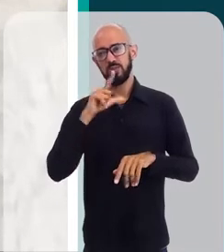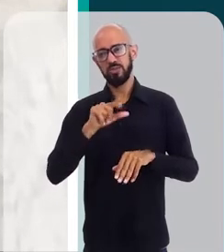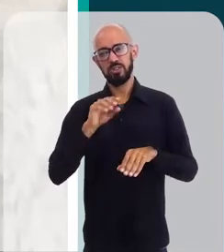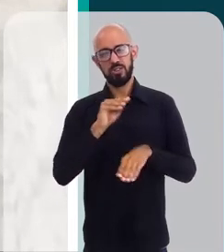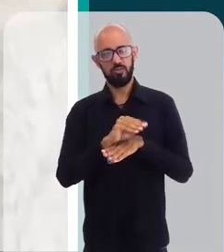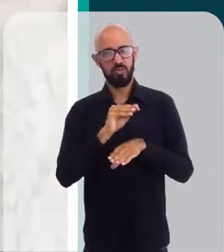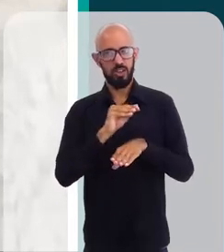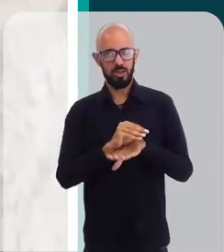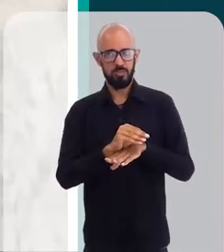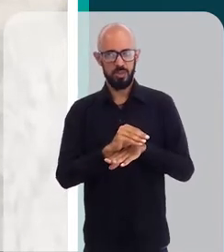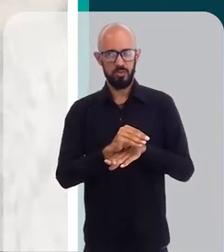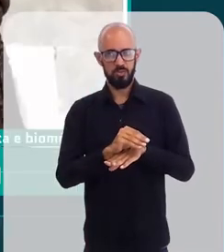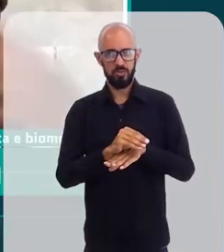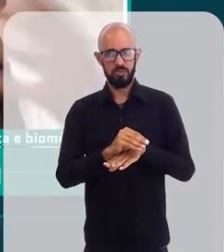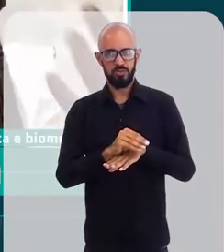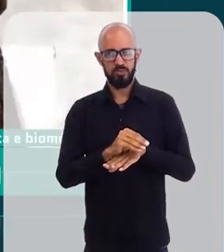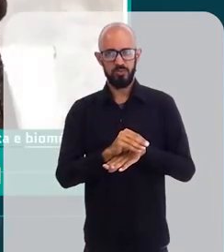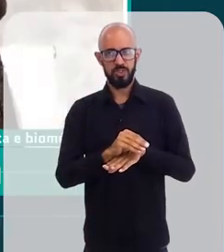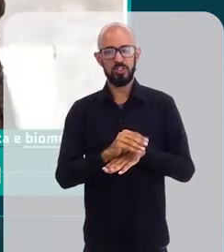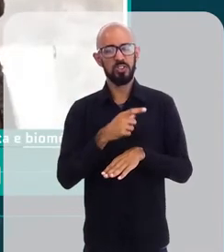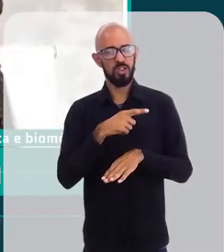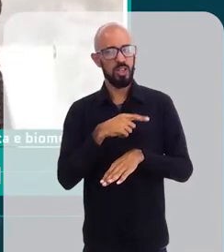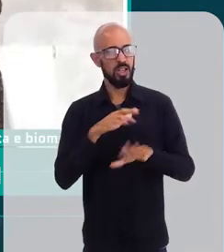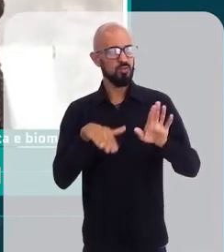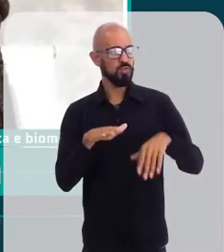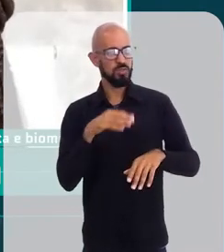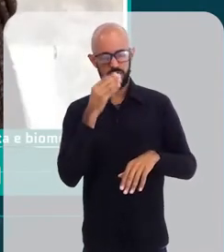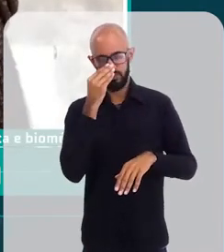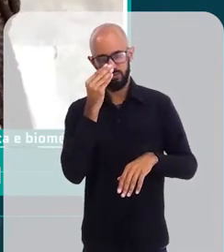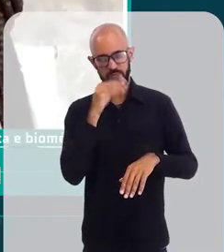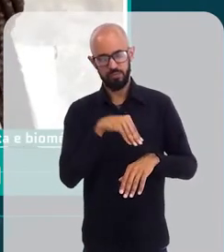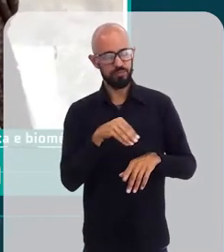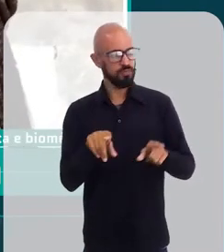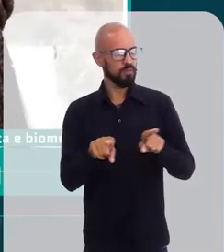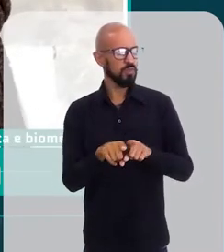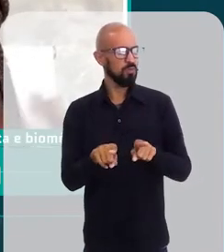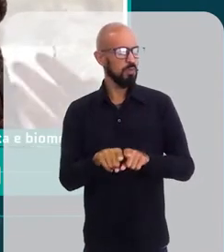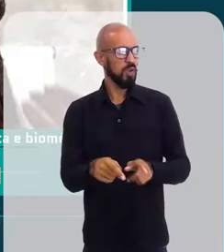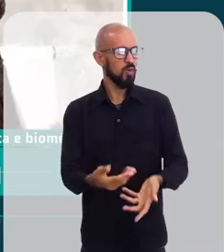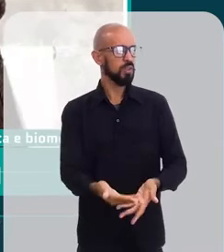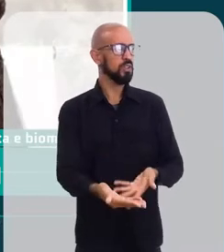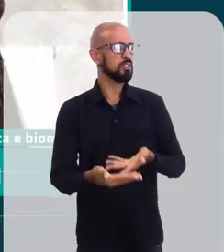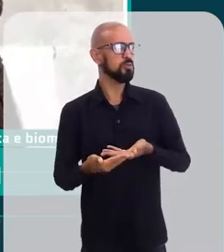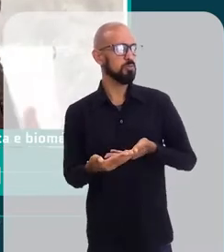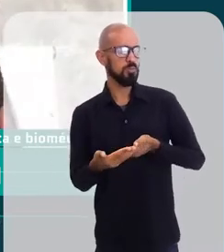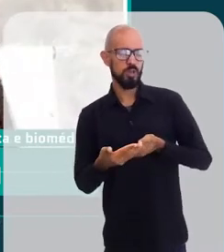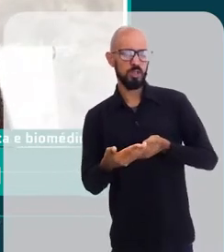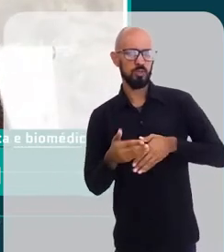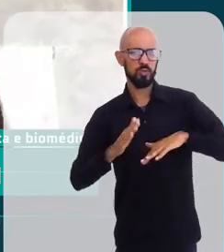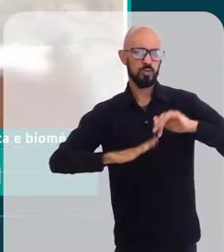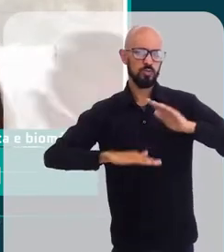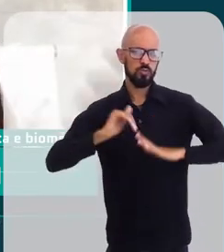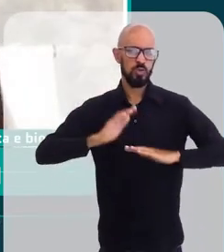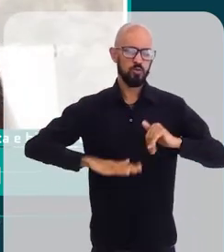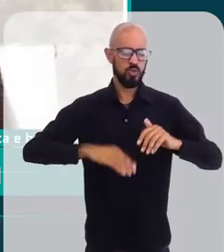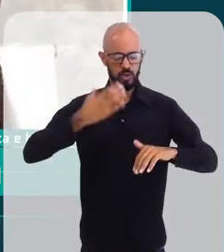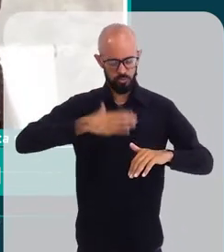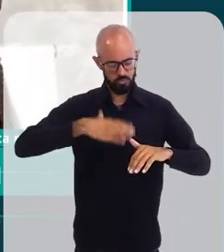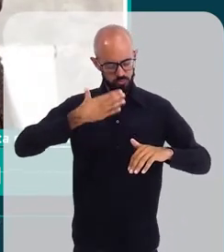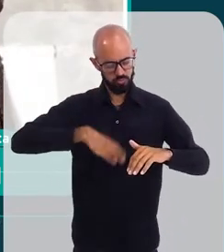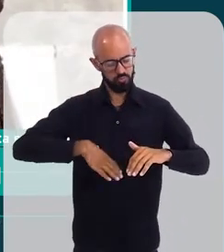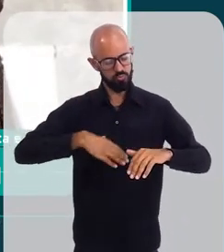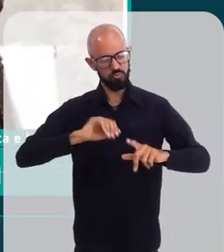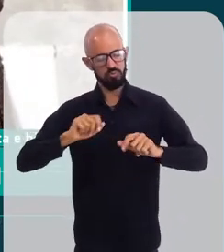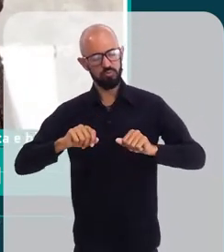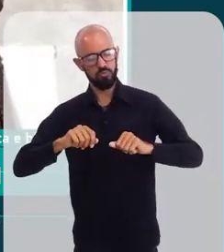poder tratar esse indivíduo, então a gente tem essa negligência quanto aos atendimentos quanto à postura dos profissionais na hora